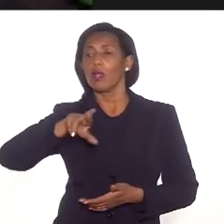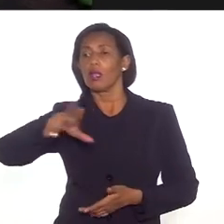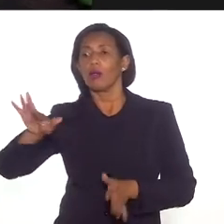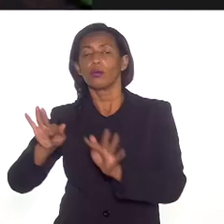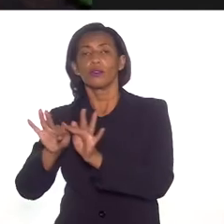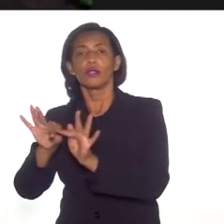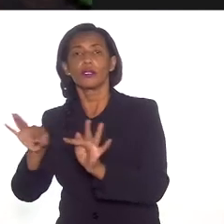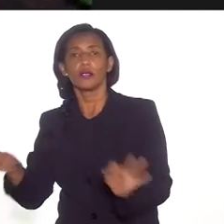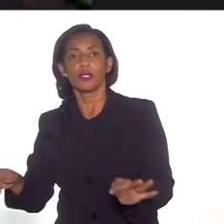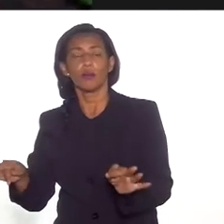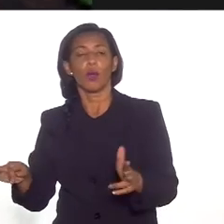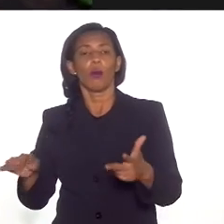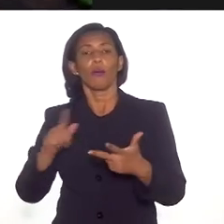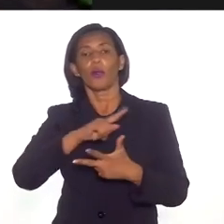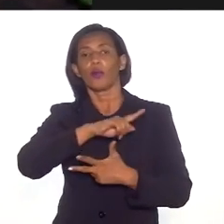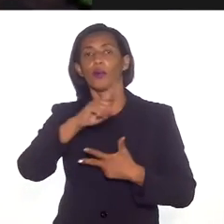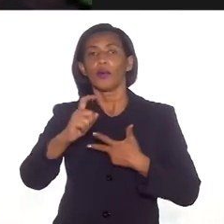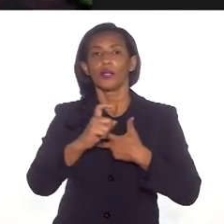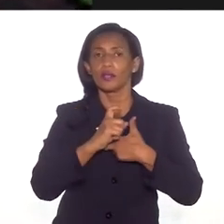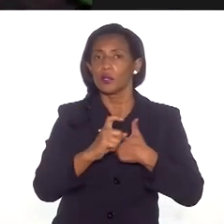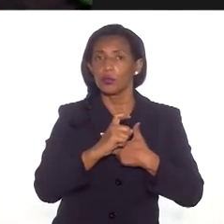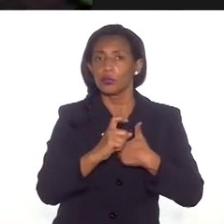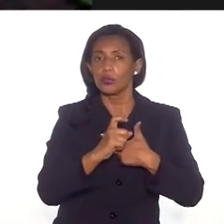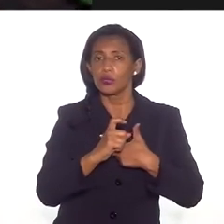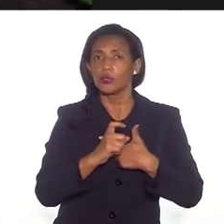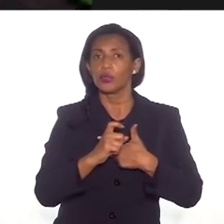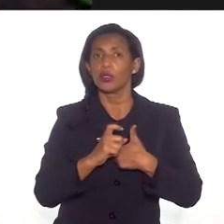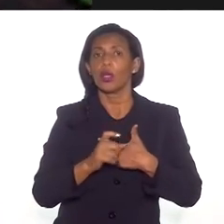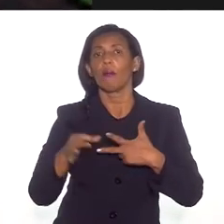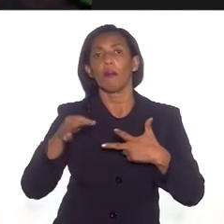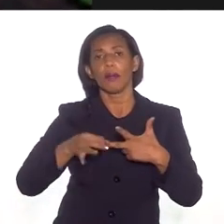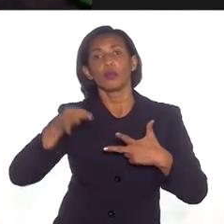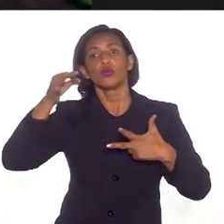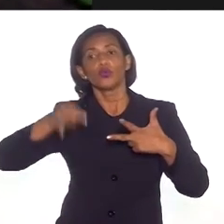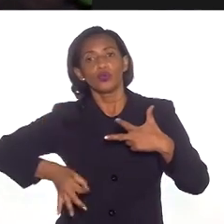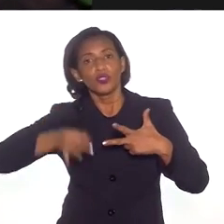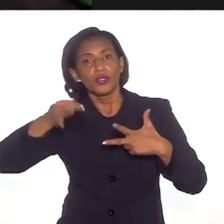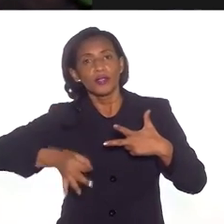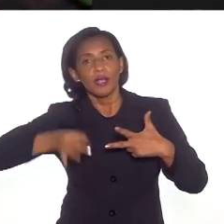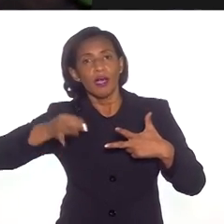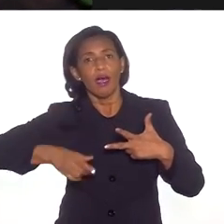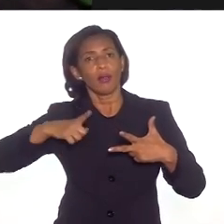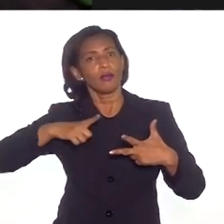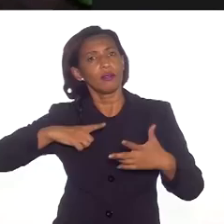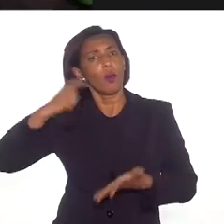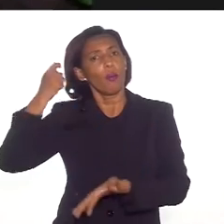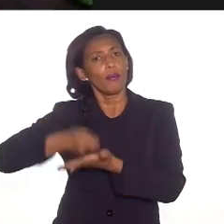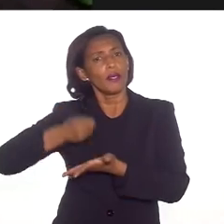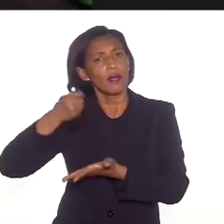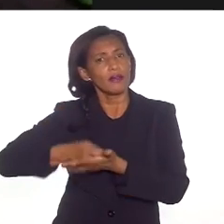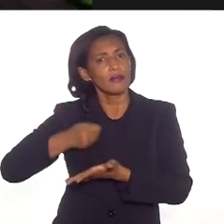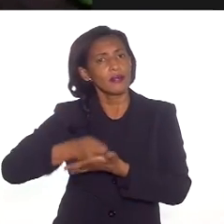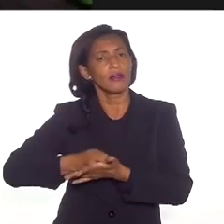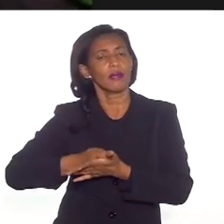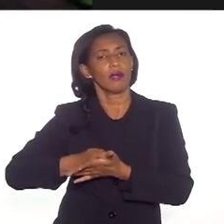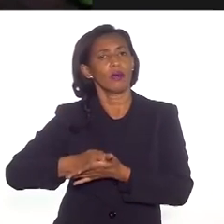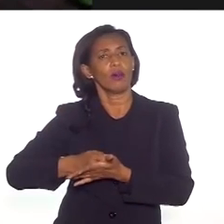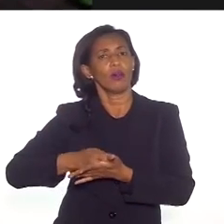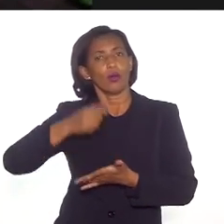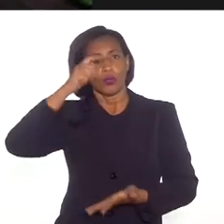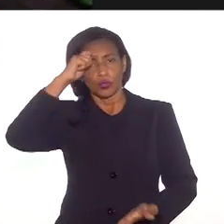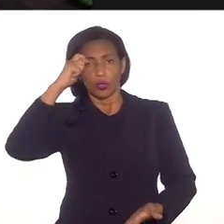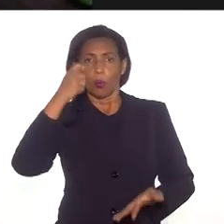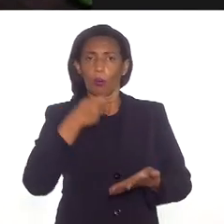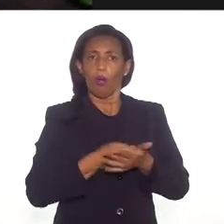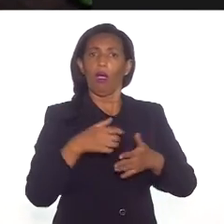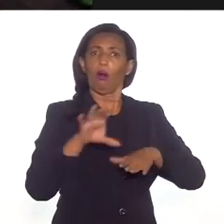não apenas pelos poderes executivos, mas também pelo poder judiciário, que tem a obrigação de cumprir a